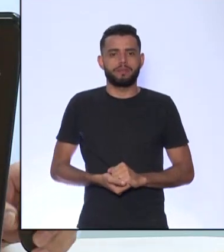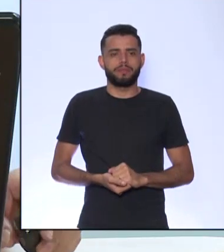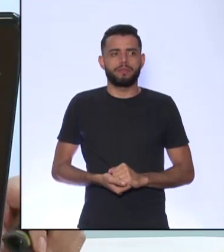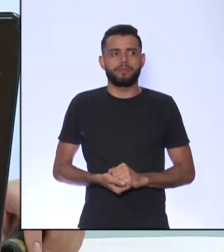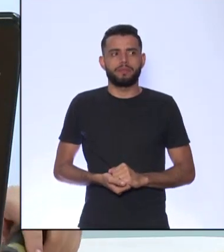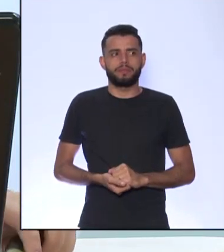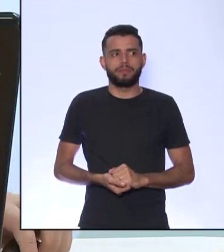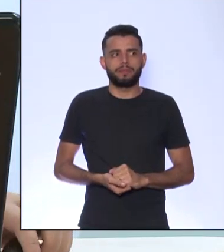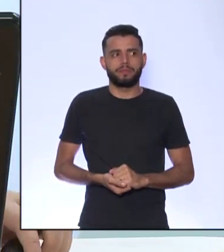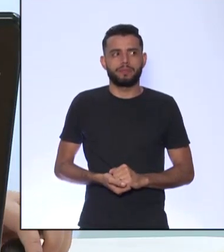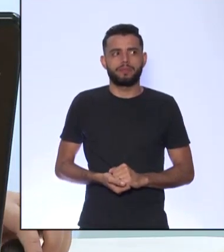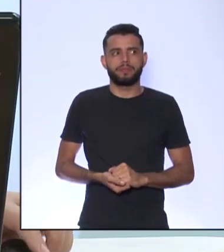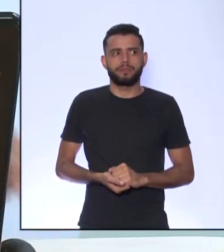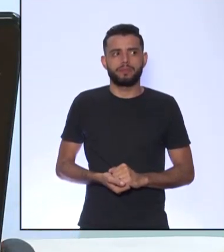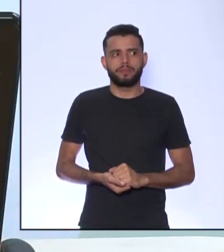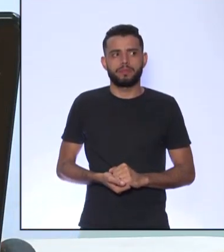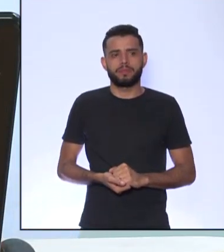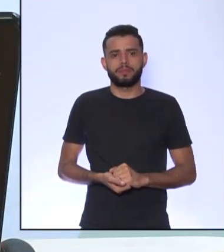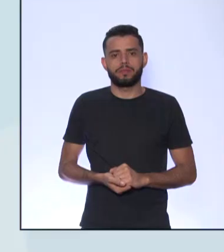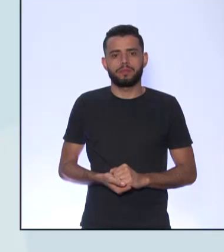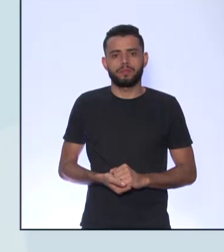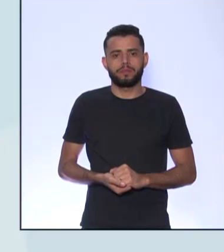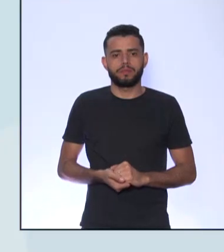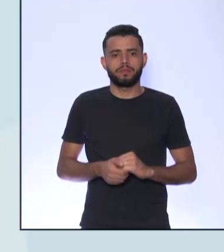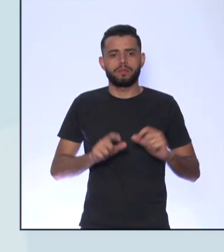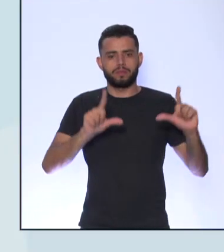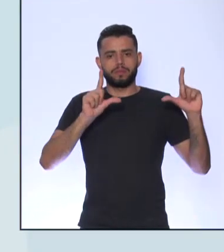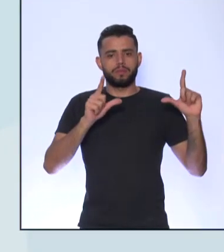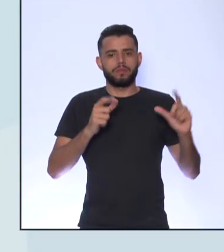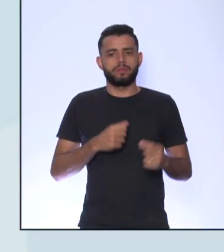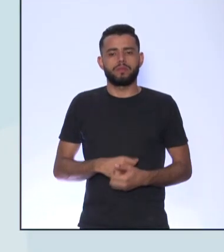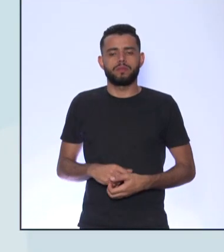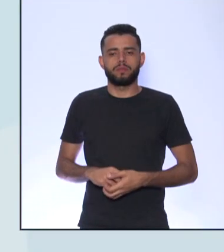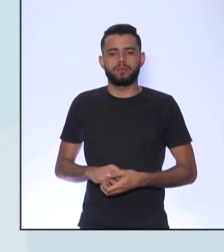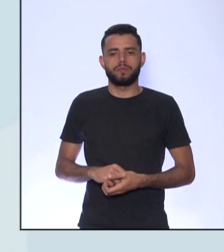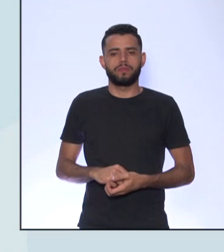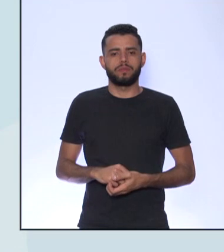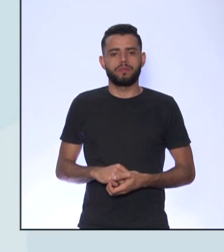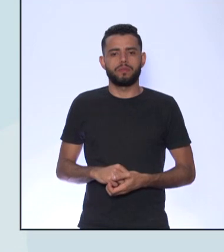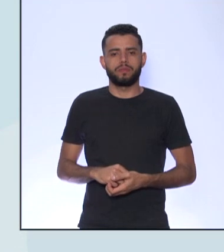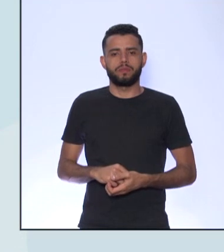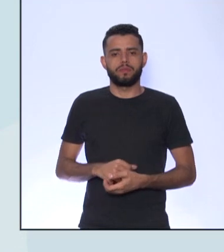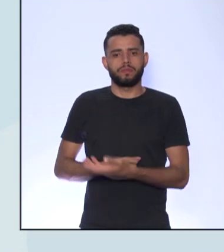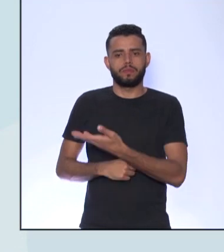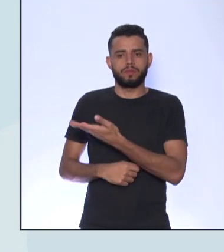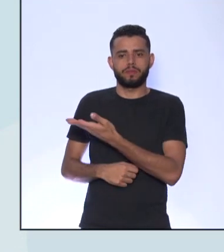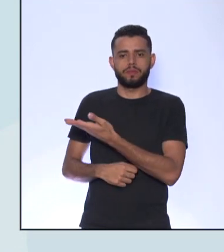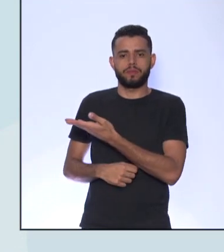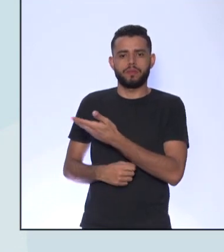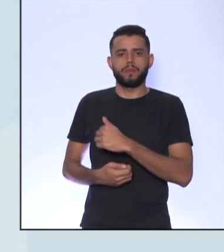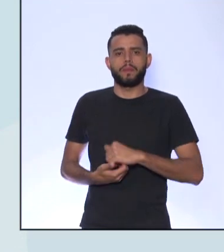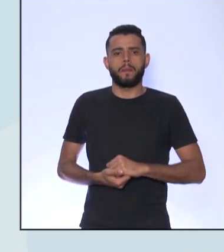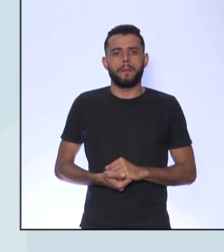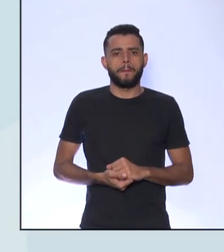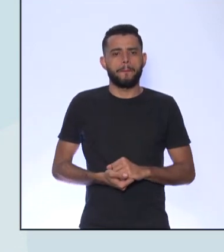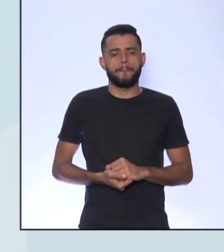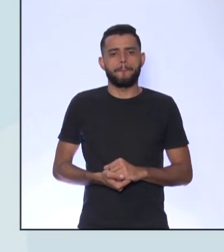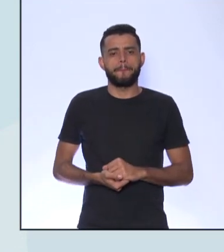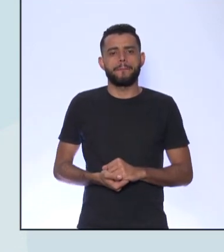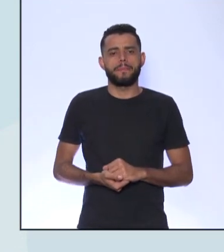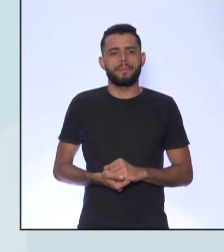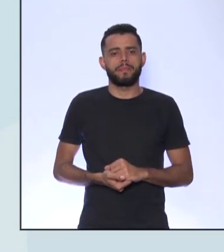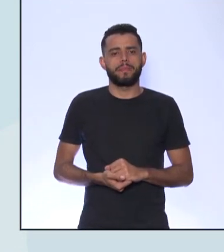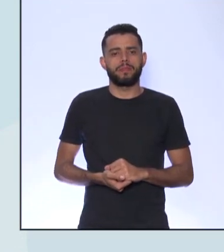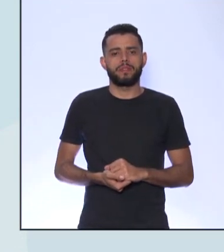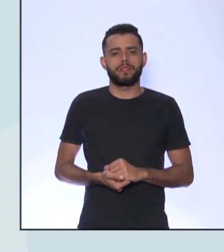Aqui A gente quis Pode pôr na tela, por favor Rapidinho Me perguntaram E sempre quando a gente